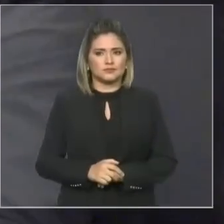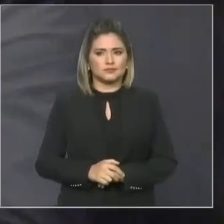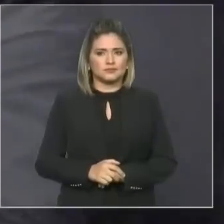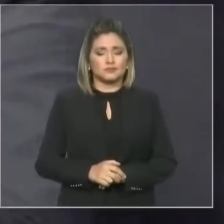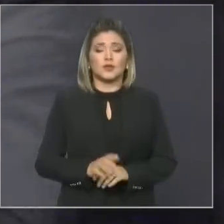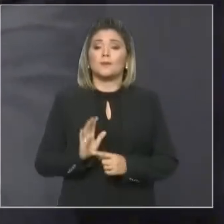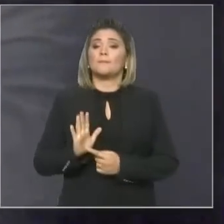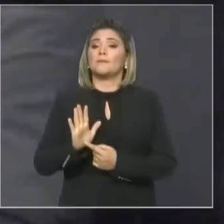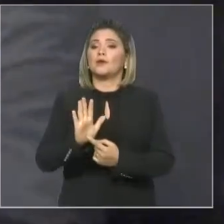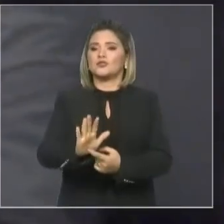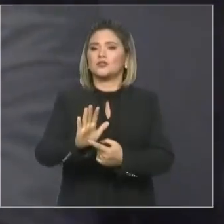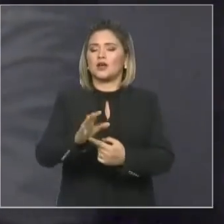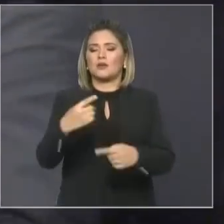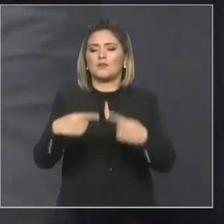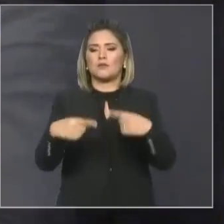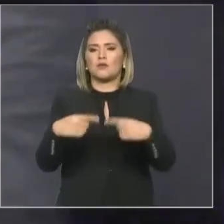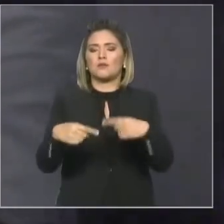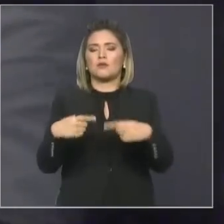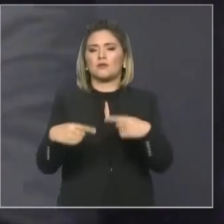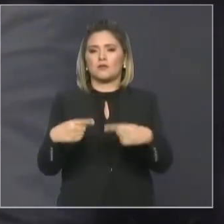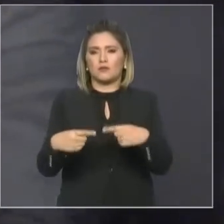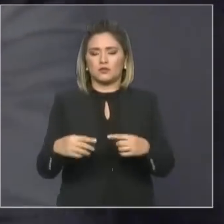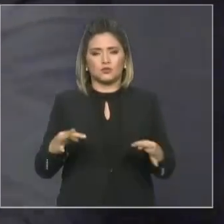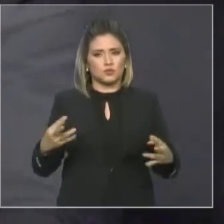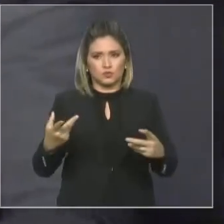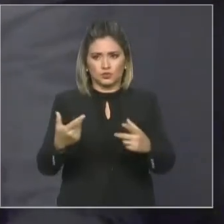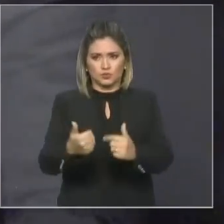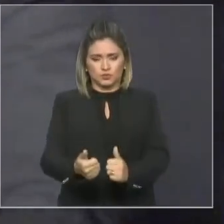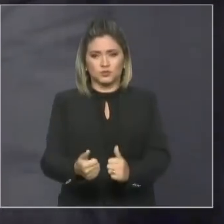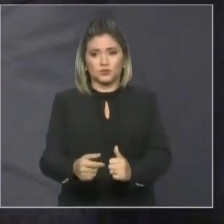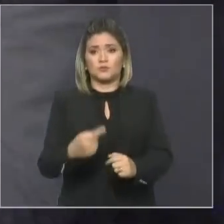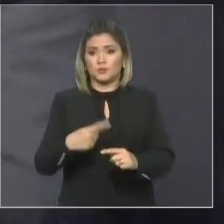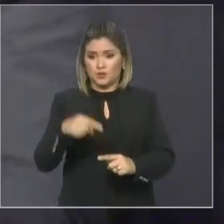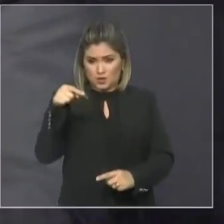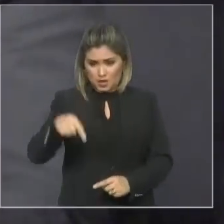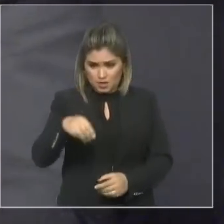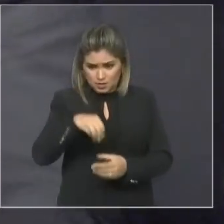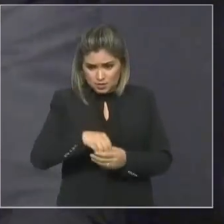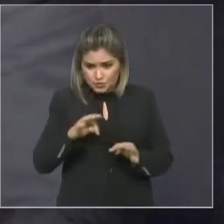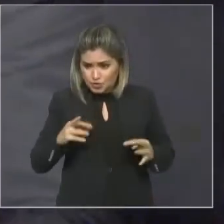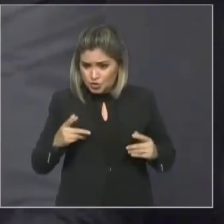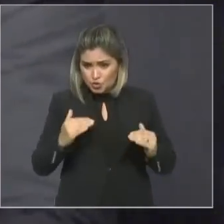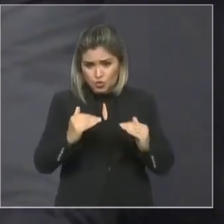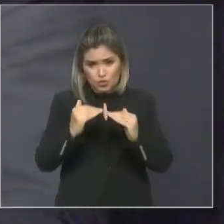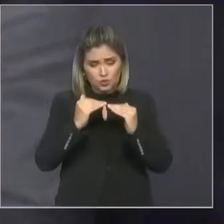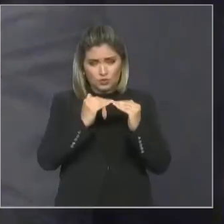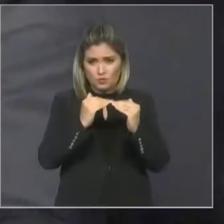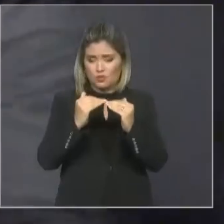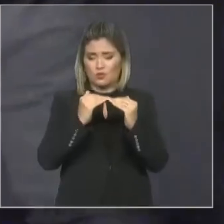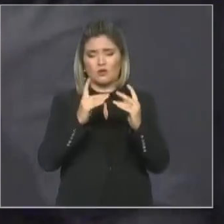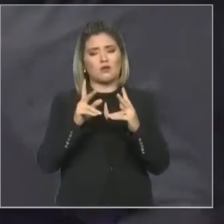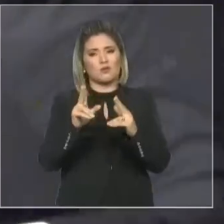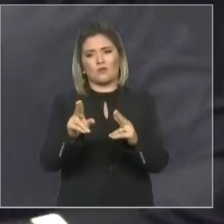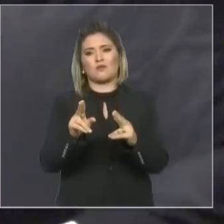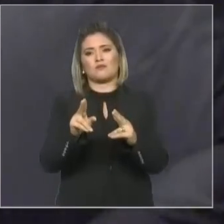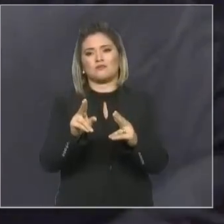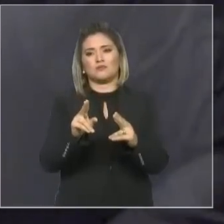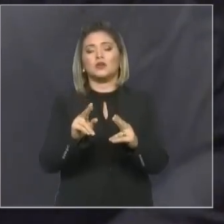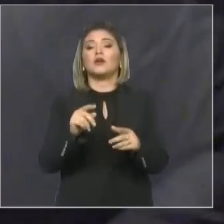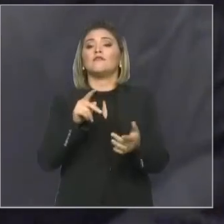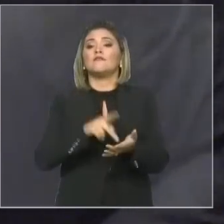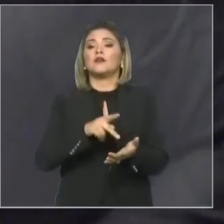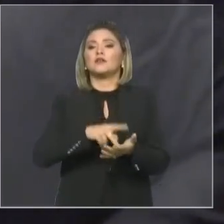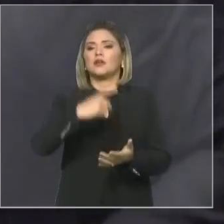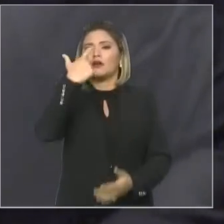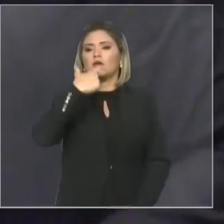no debate de igual para igual, que aqui nós nos lidamos de igual para igual. e nesse debate igual para igual a verdadeira personalidade